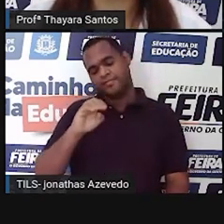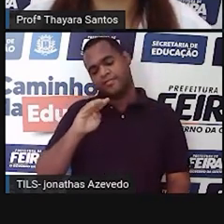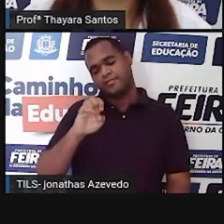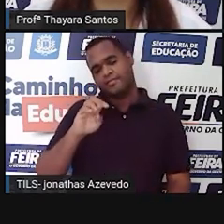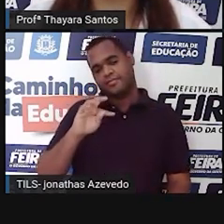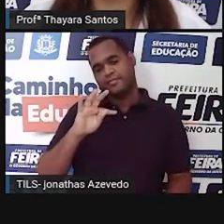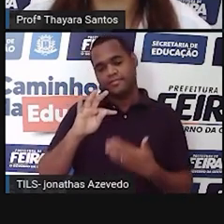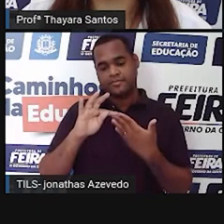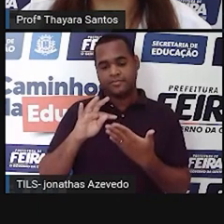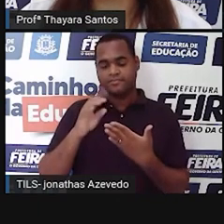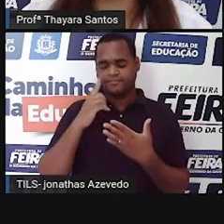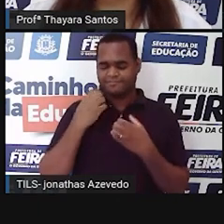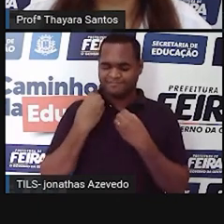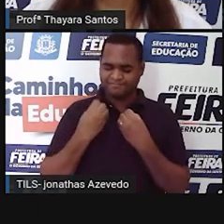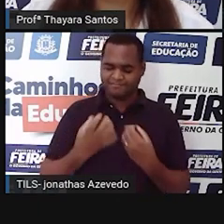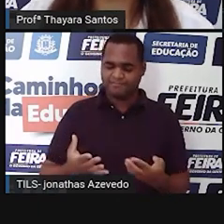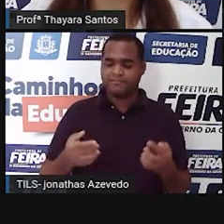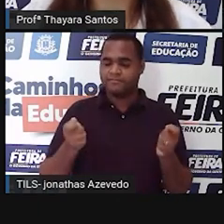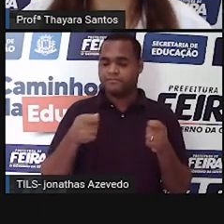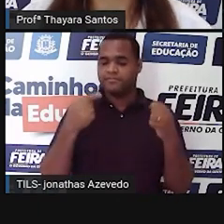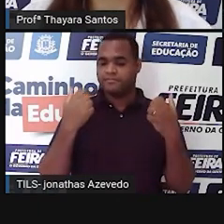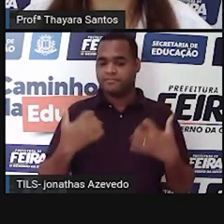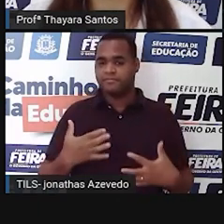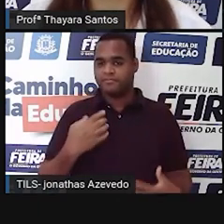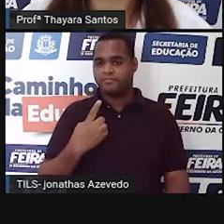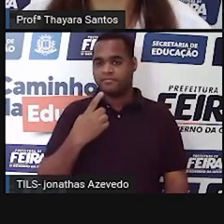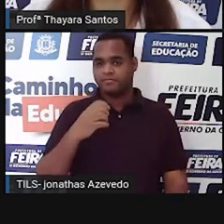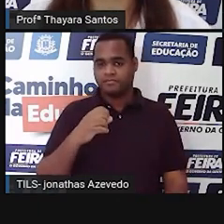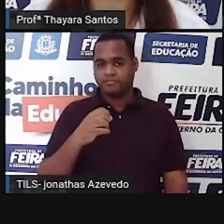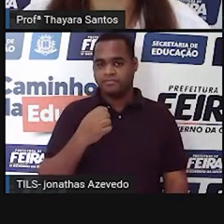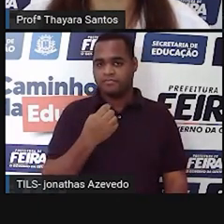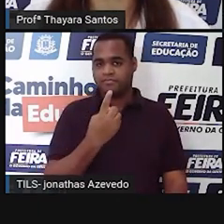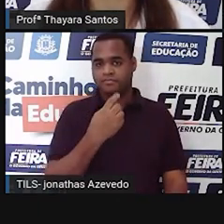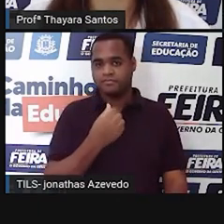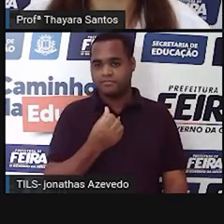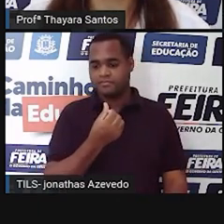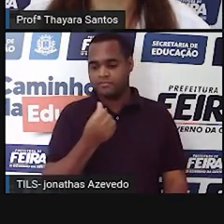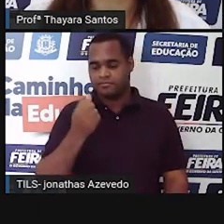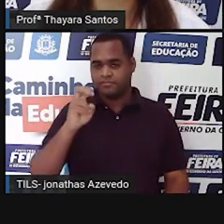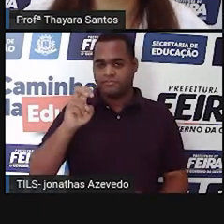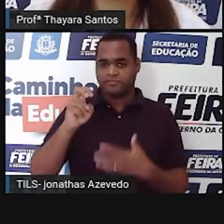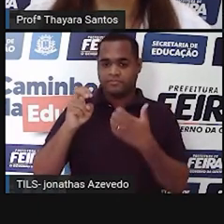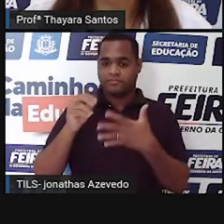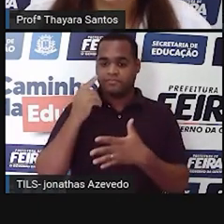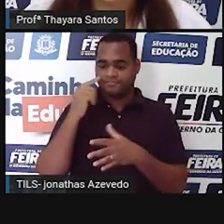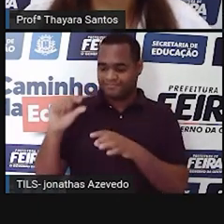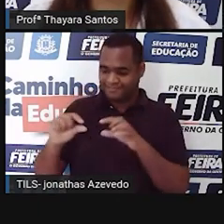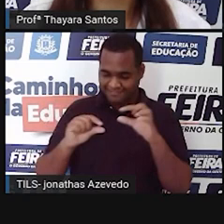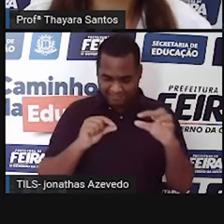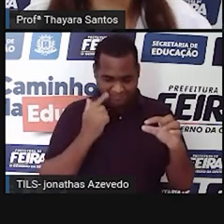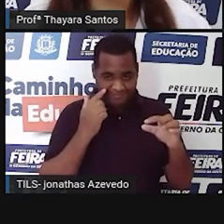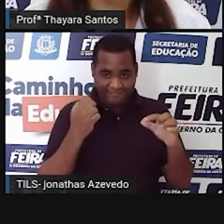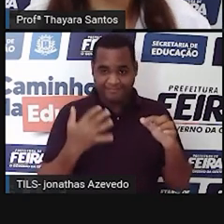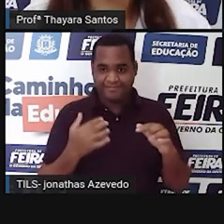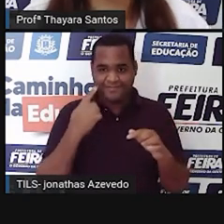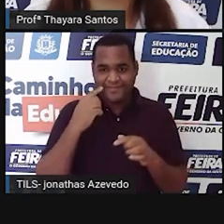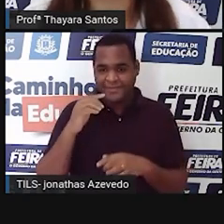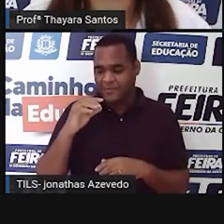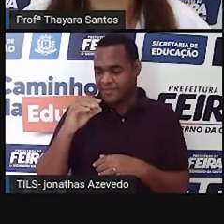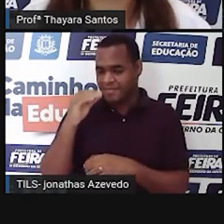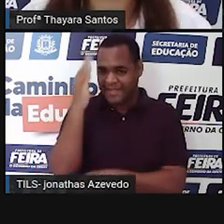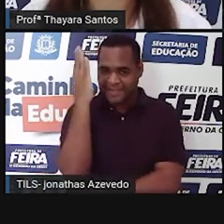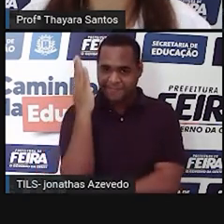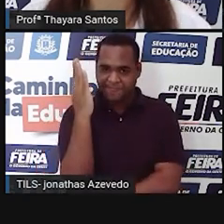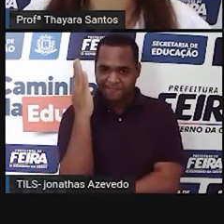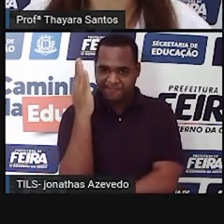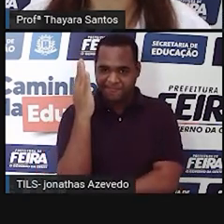grande contribuição. Por quê? Em 1665, ele teve a ideia de pegar um pedaço de cortiça. Vocês sabem o é cortiça?